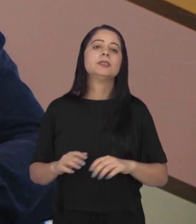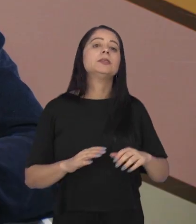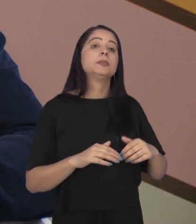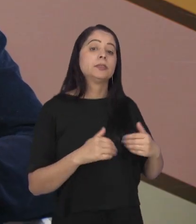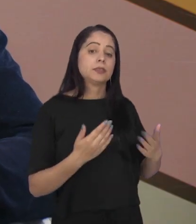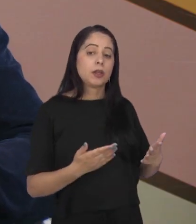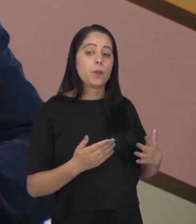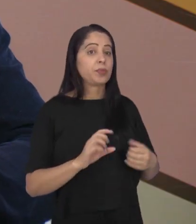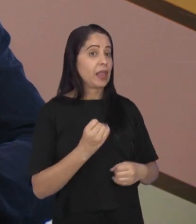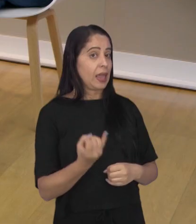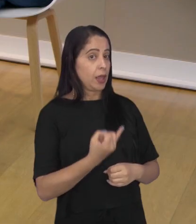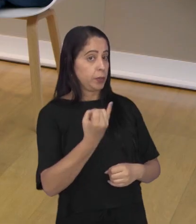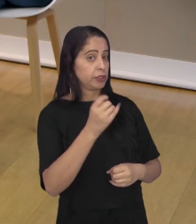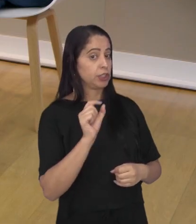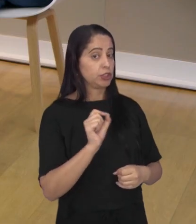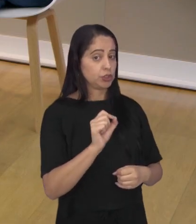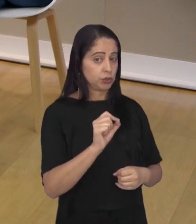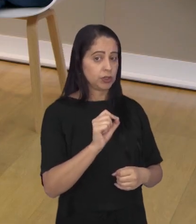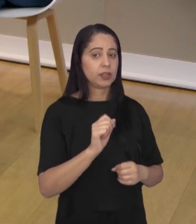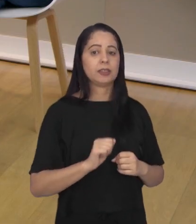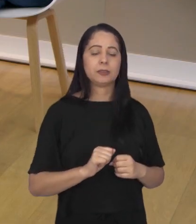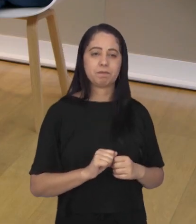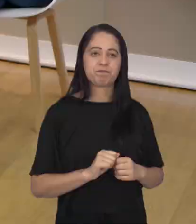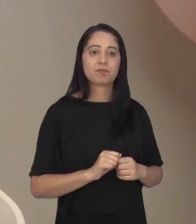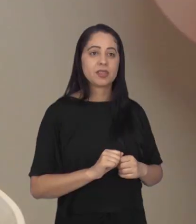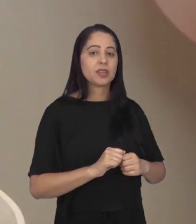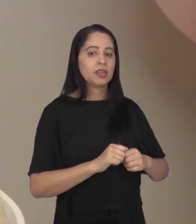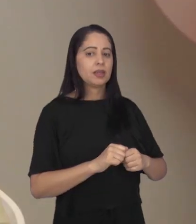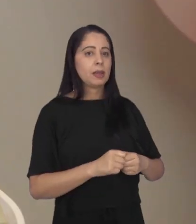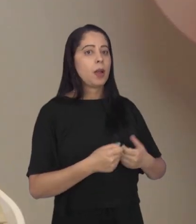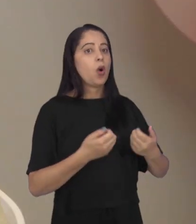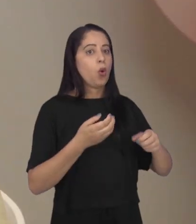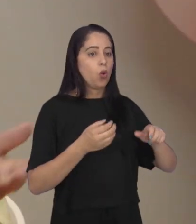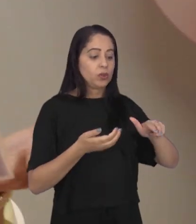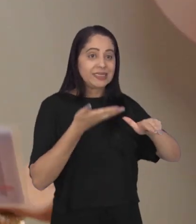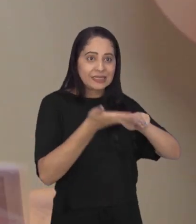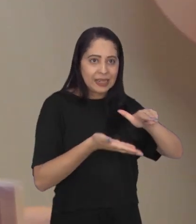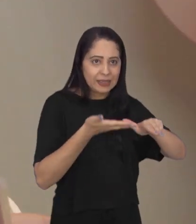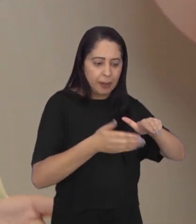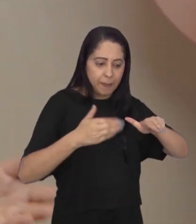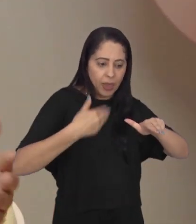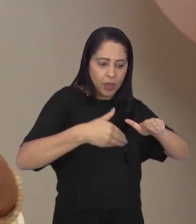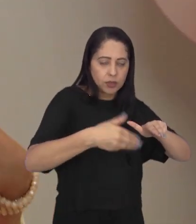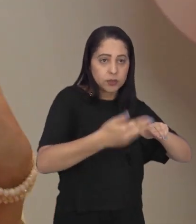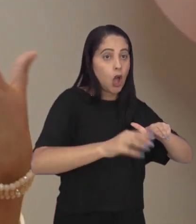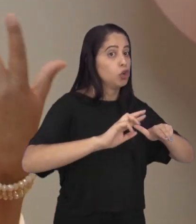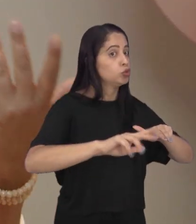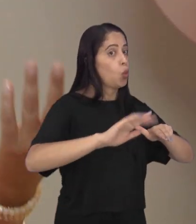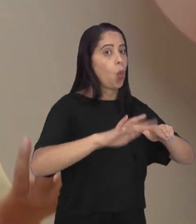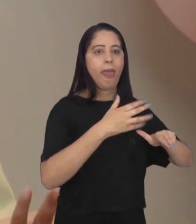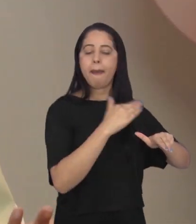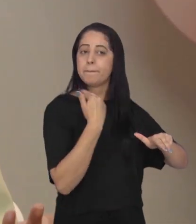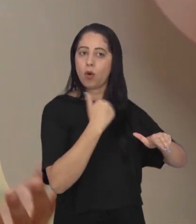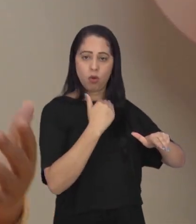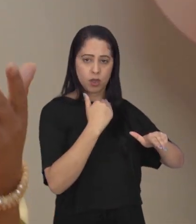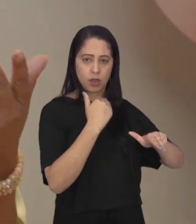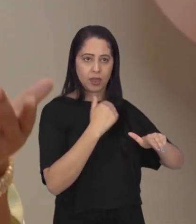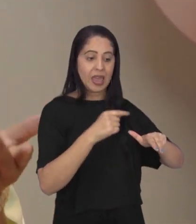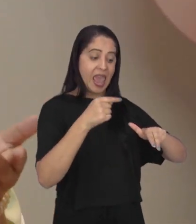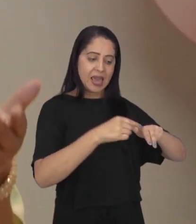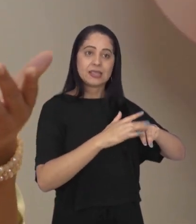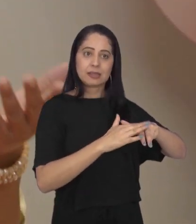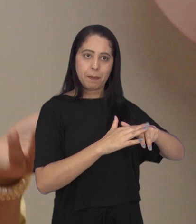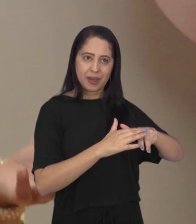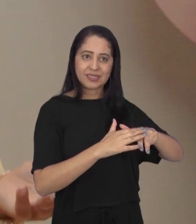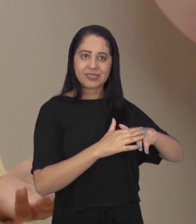pastosa. Sim. E é importante frisar também que, como a gente falou no comecinho da nossa conversa, o cuidado paliativo não quer dizer que é um paciente terminal. Esse